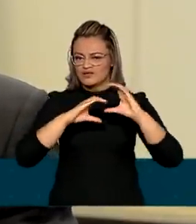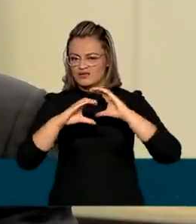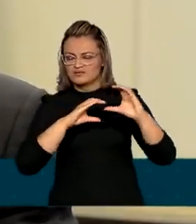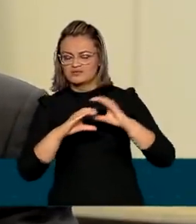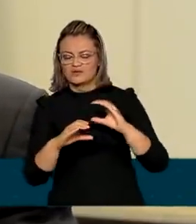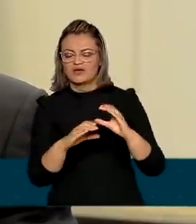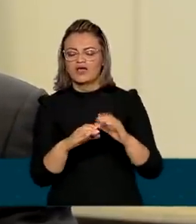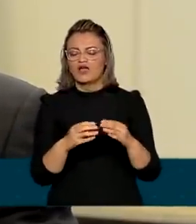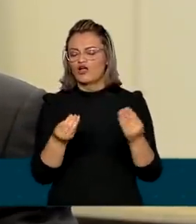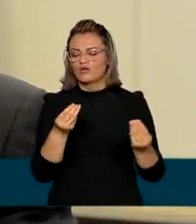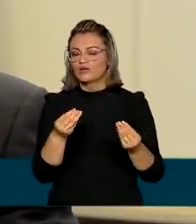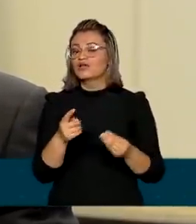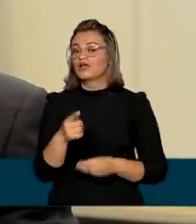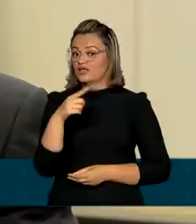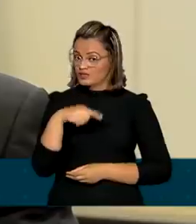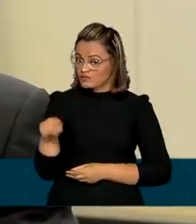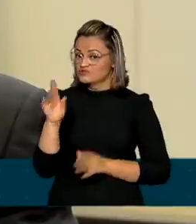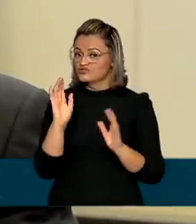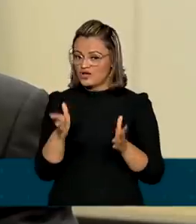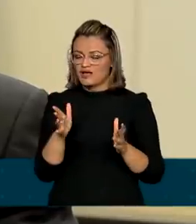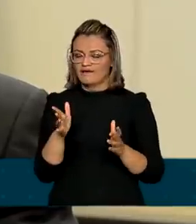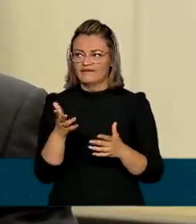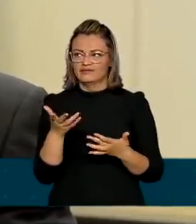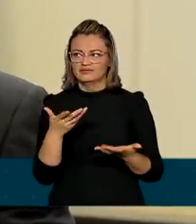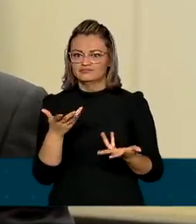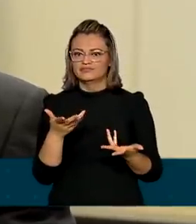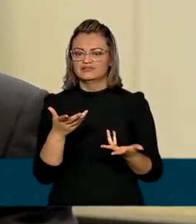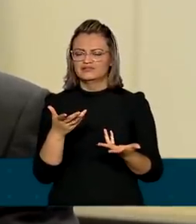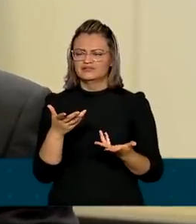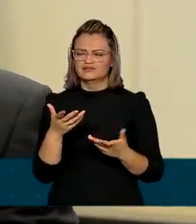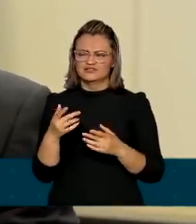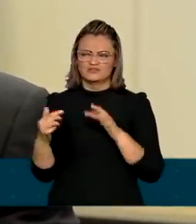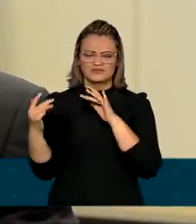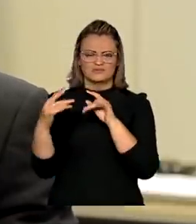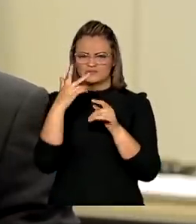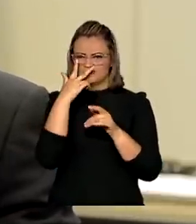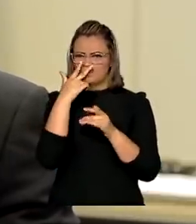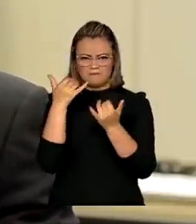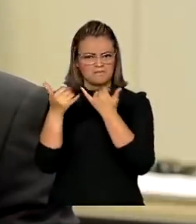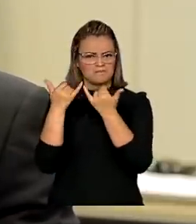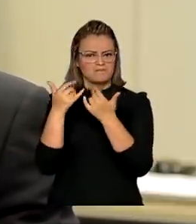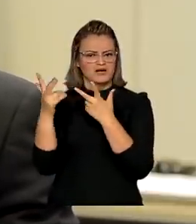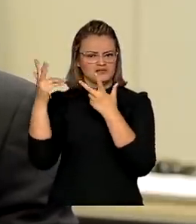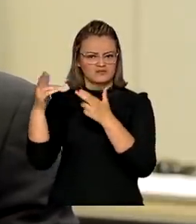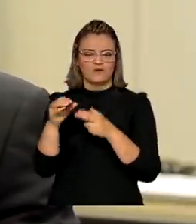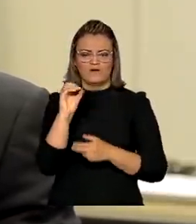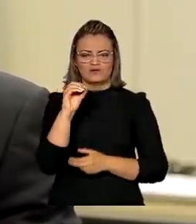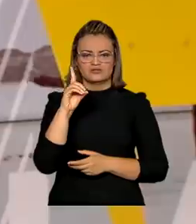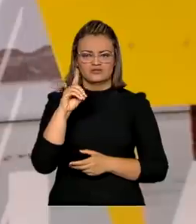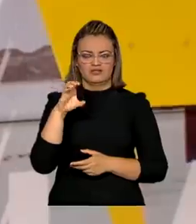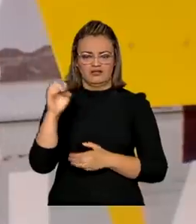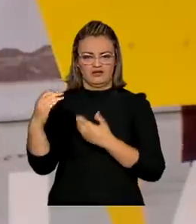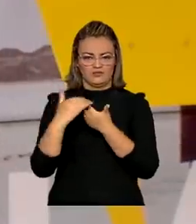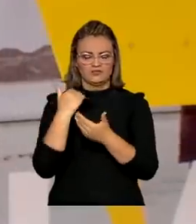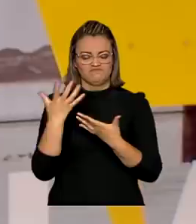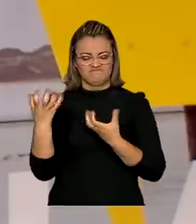em que nós já estamos, vamos dizer assim, aderentes à maioria das recomendações que a OCDE já emitiu.